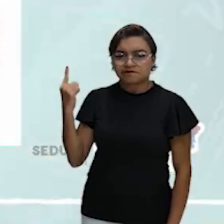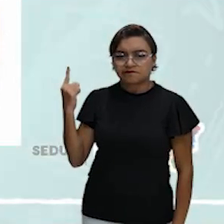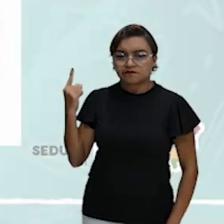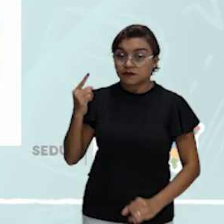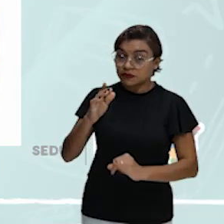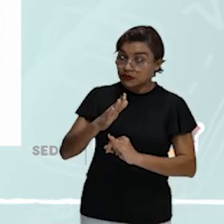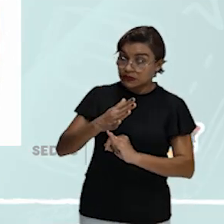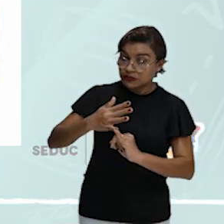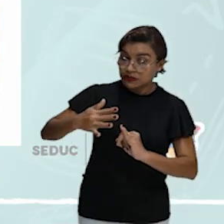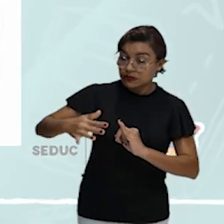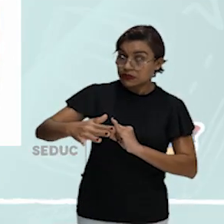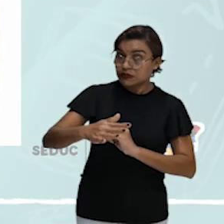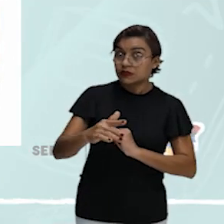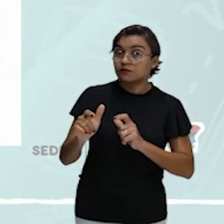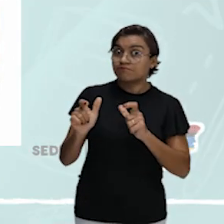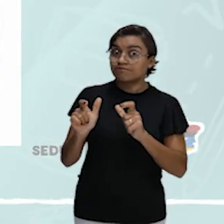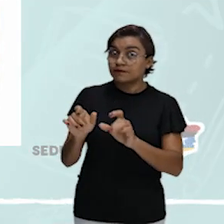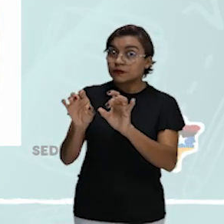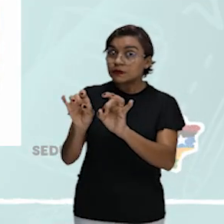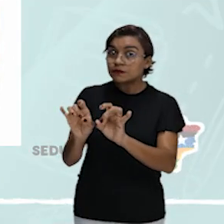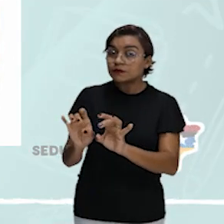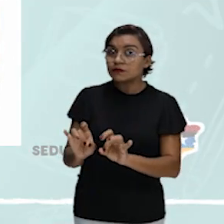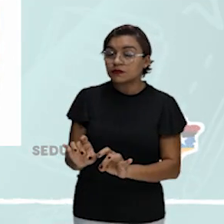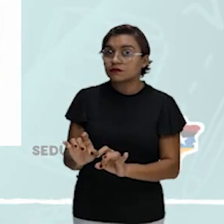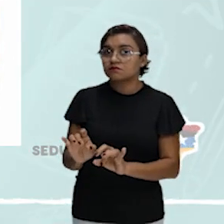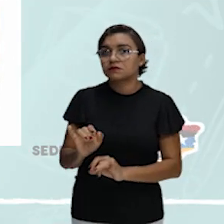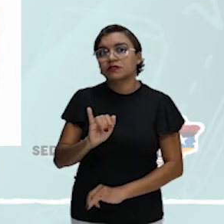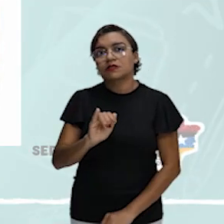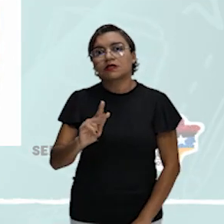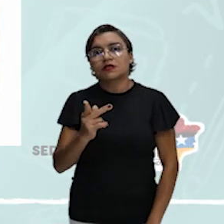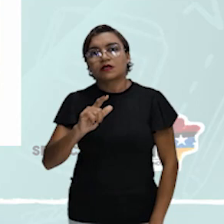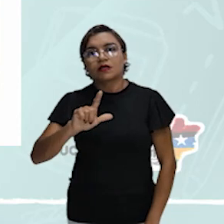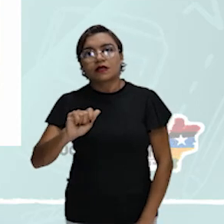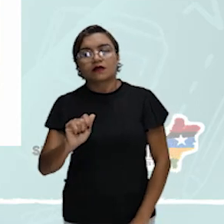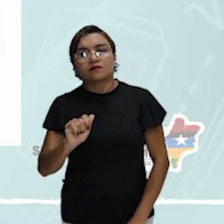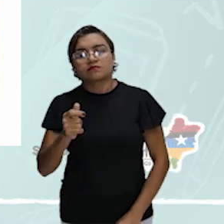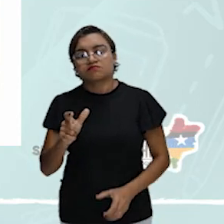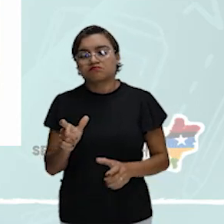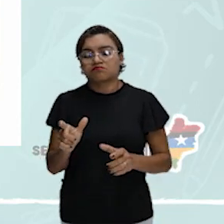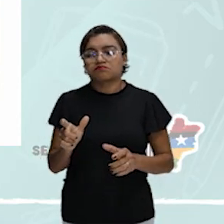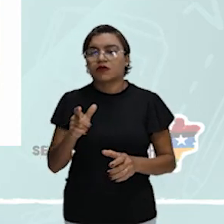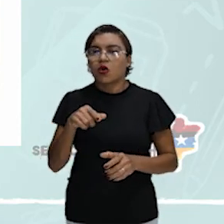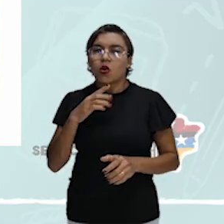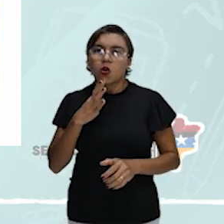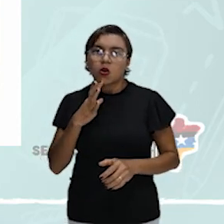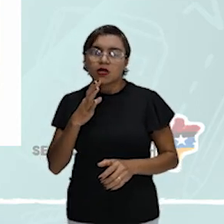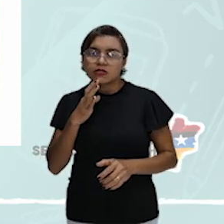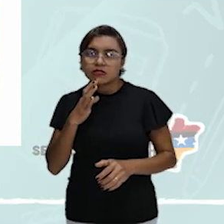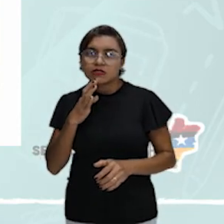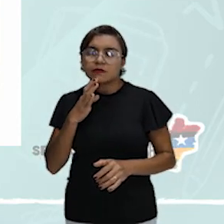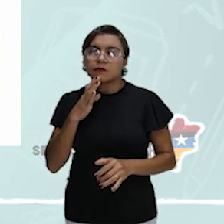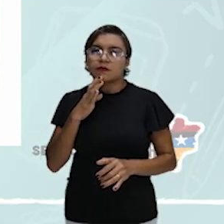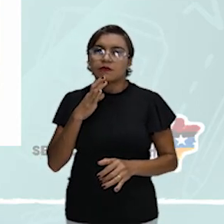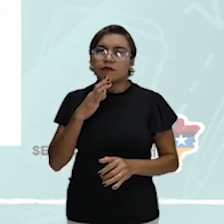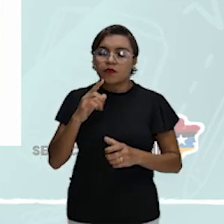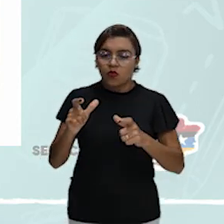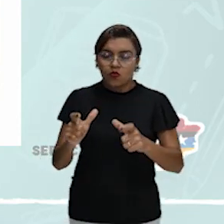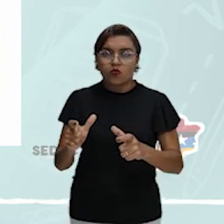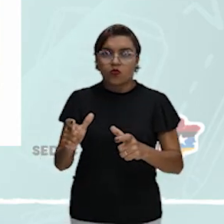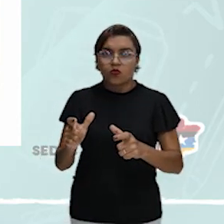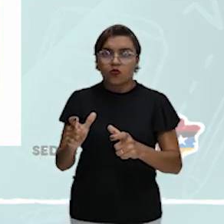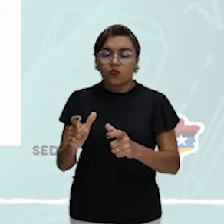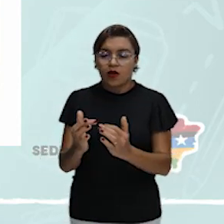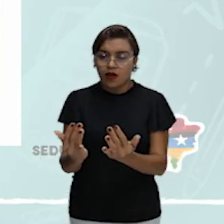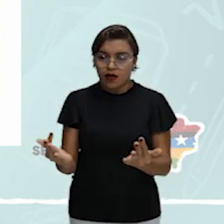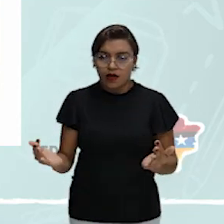Ilha, ou seja, um ambiente ali específico, Ilha, no caso, a gente conhece como porção de terra cercada por água, ou seja, é uma